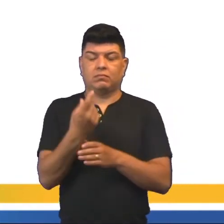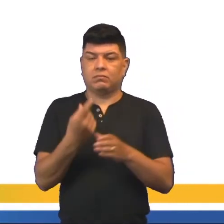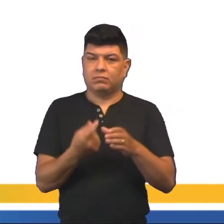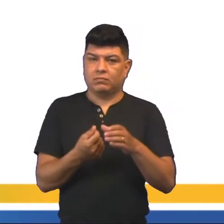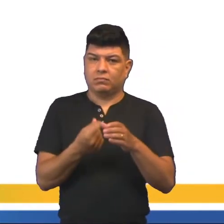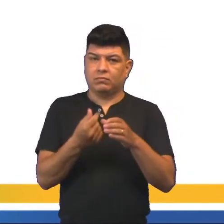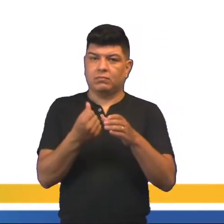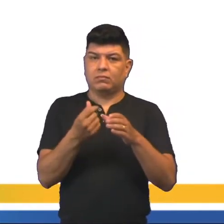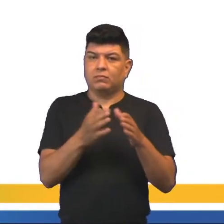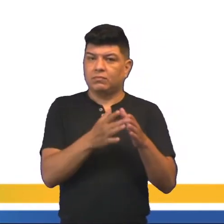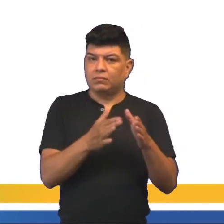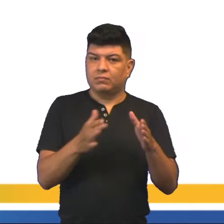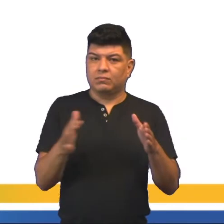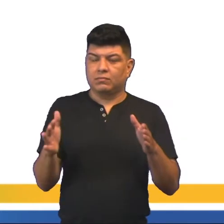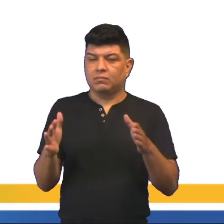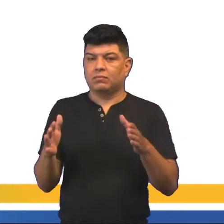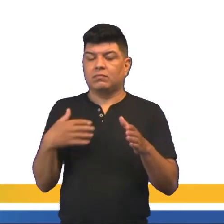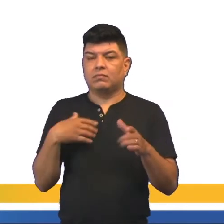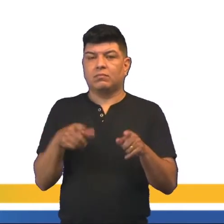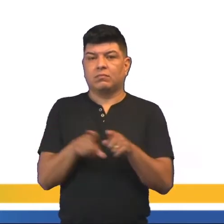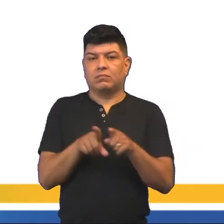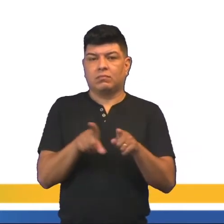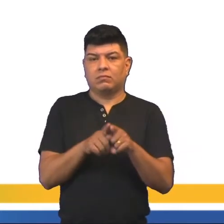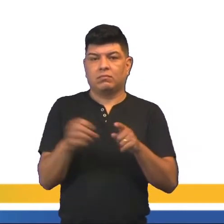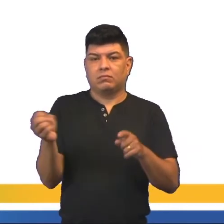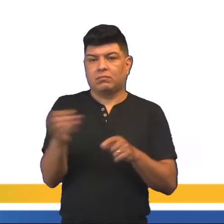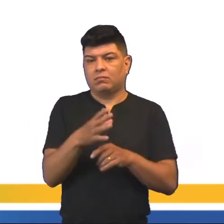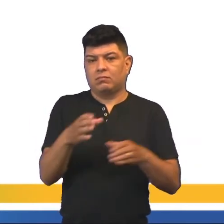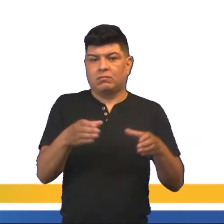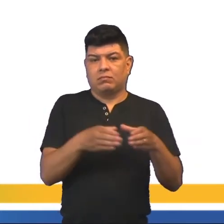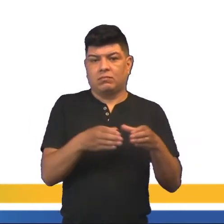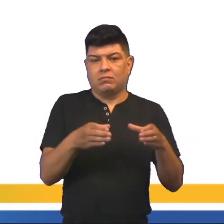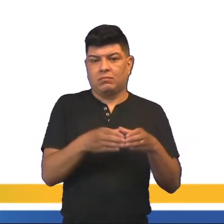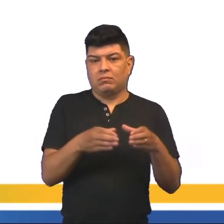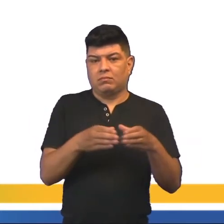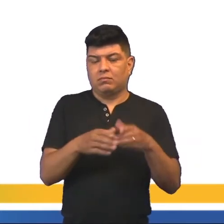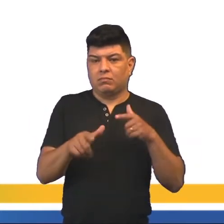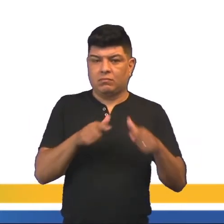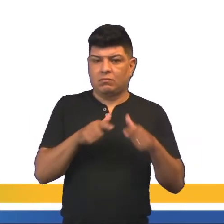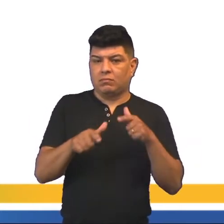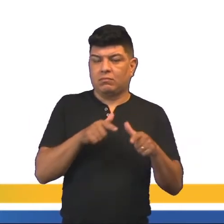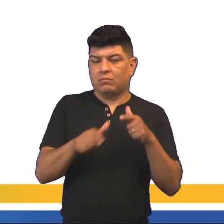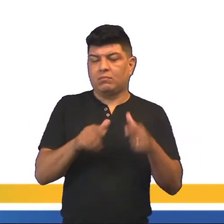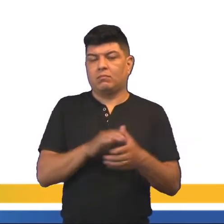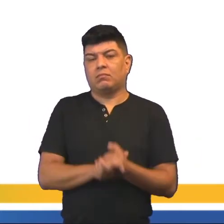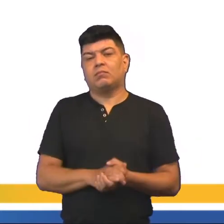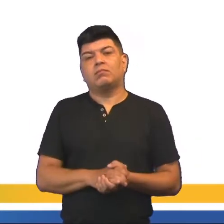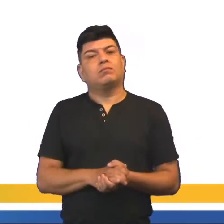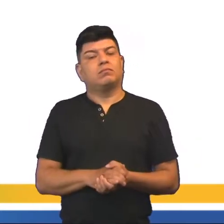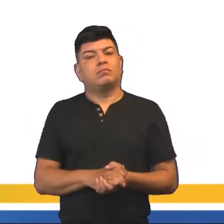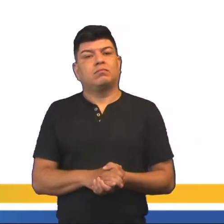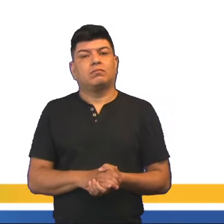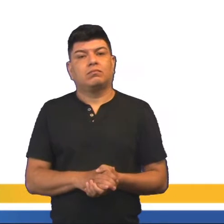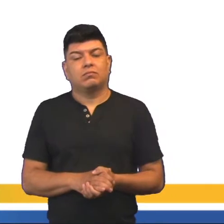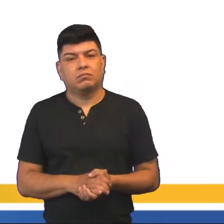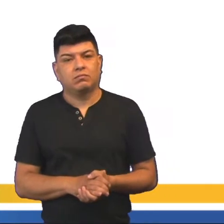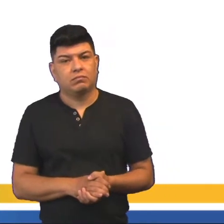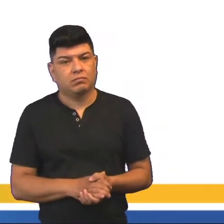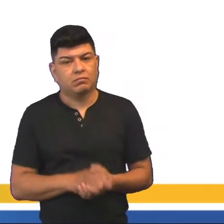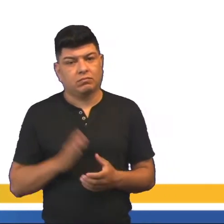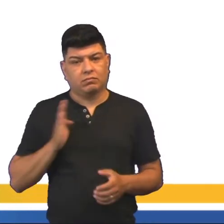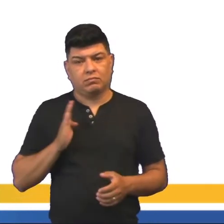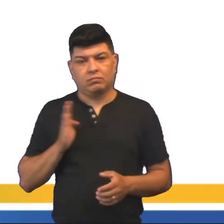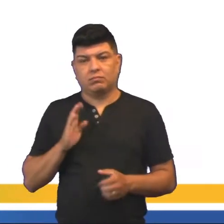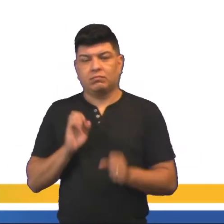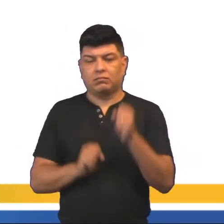capitalista, nesse período, a configuração de novas classes, o proletariado, que é proletários do povo, e